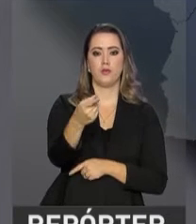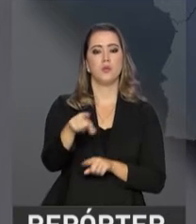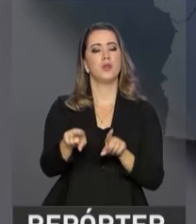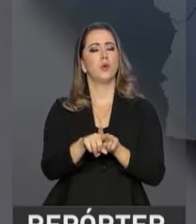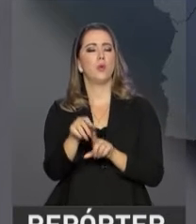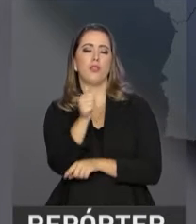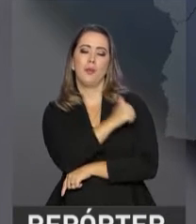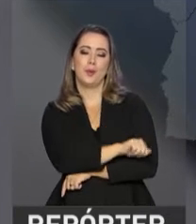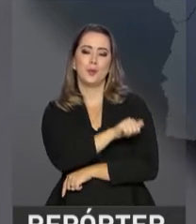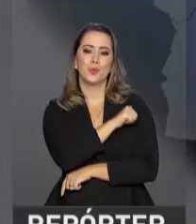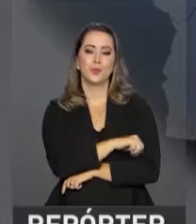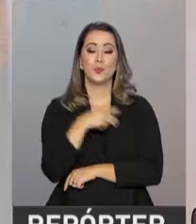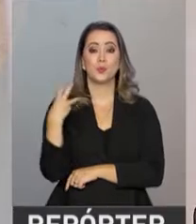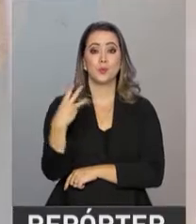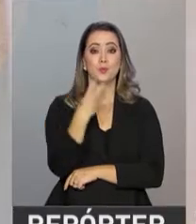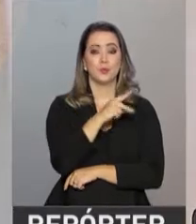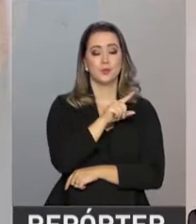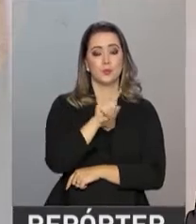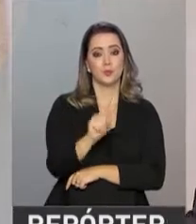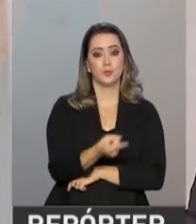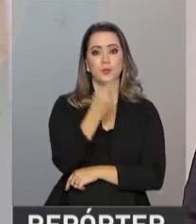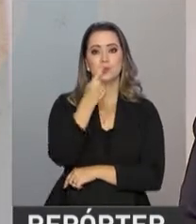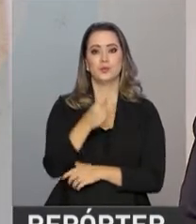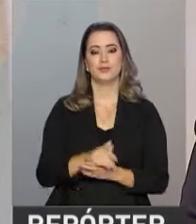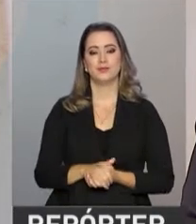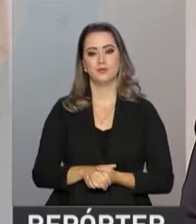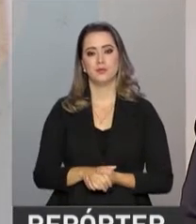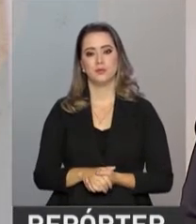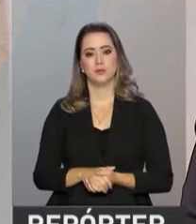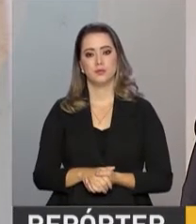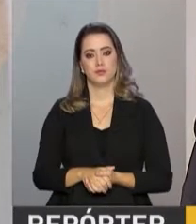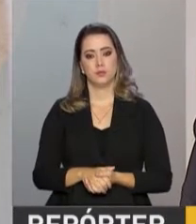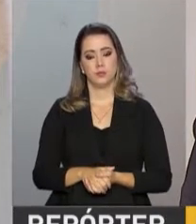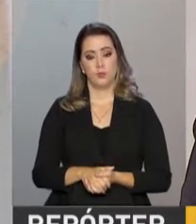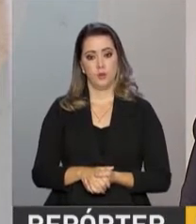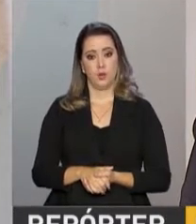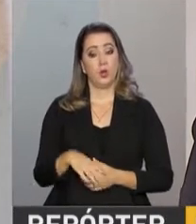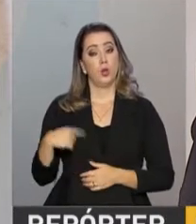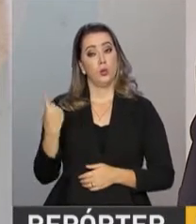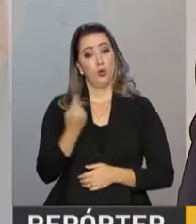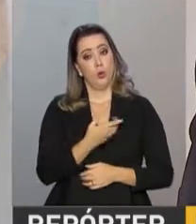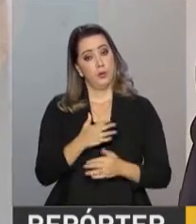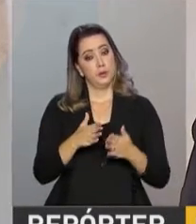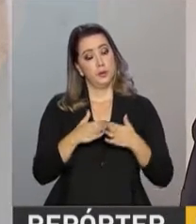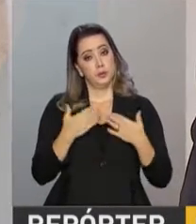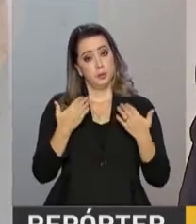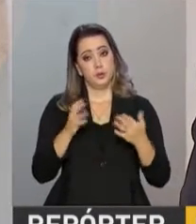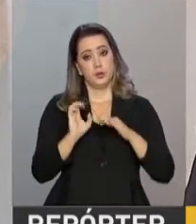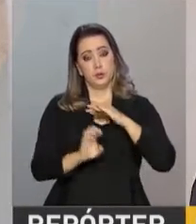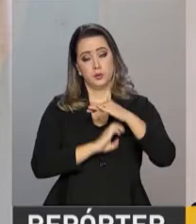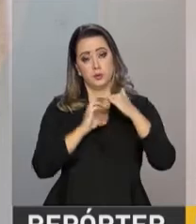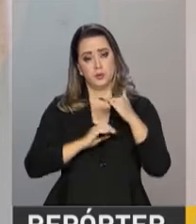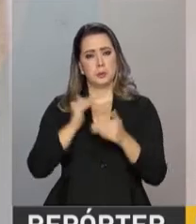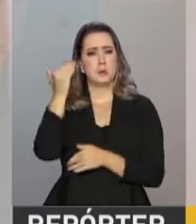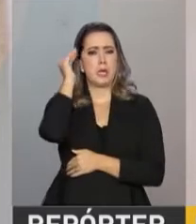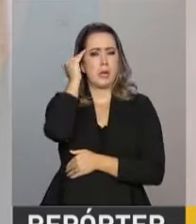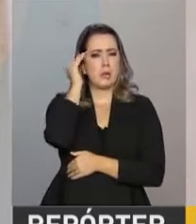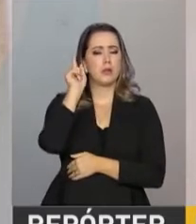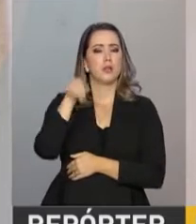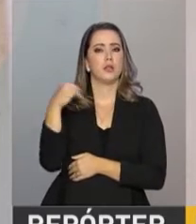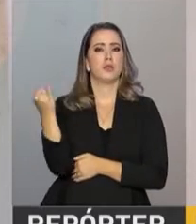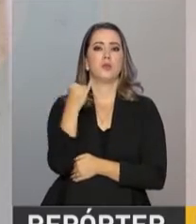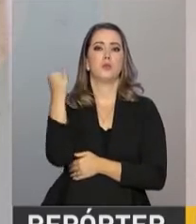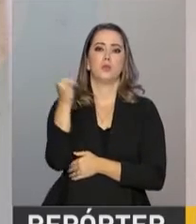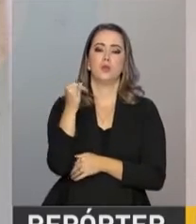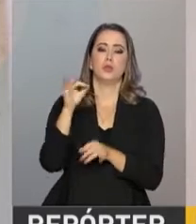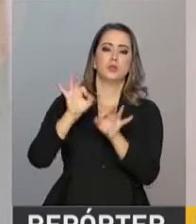E no Rio de Janeiro, 33 mil. Pedimos aí que os empresários se conscientizem da importância da